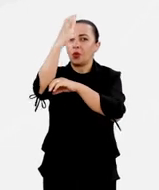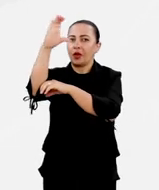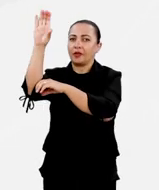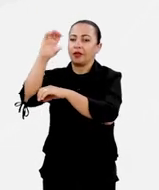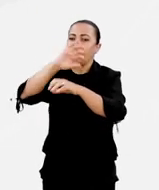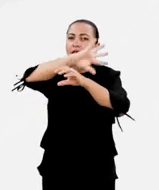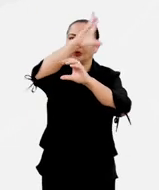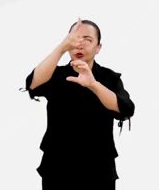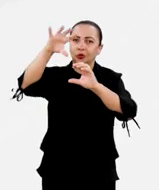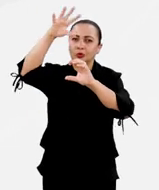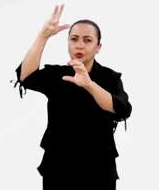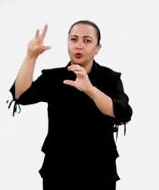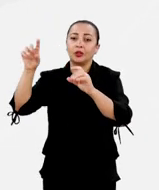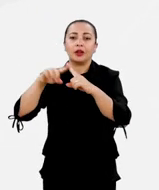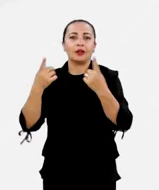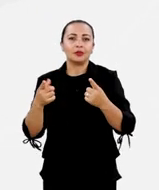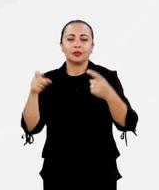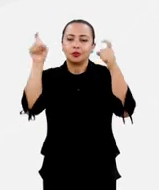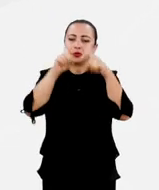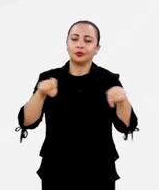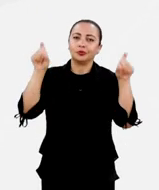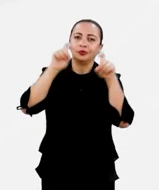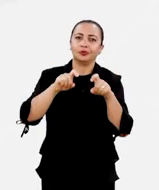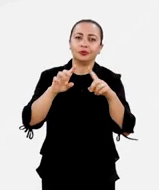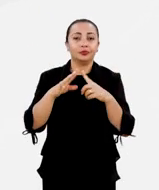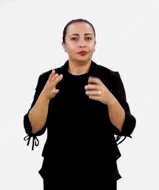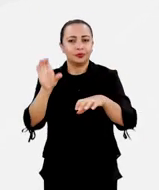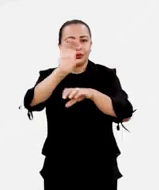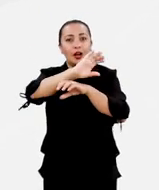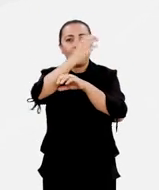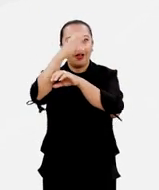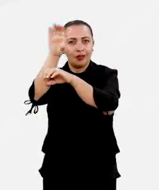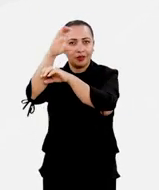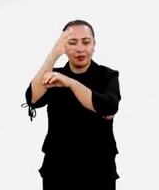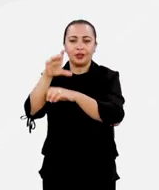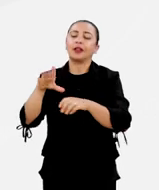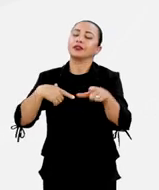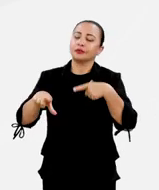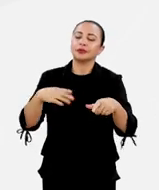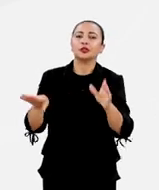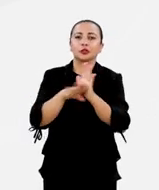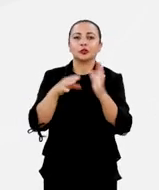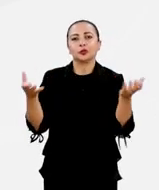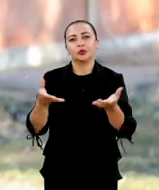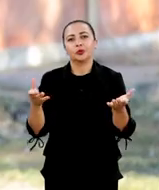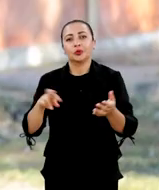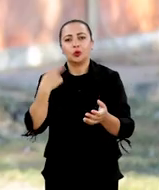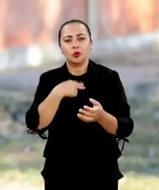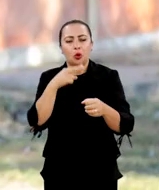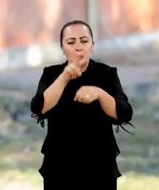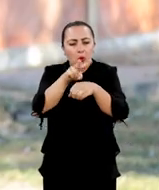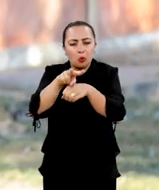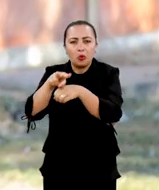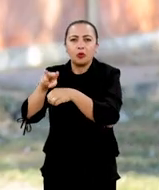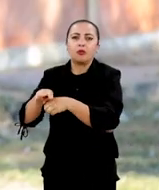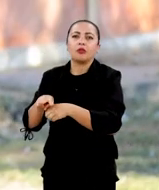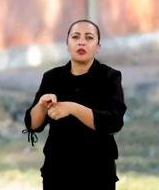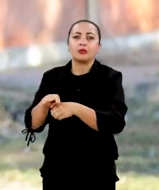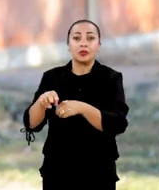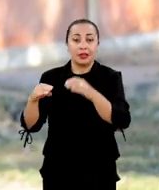dois radares ionosféricos, só que agora digital. E este radar funciona até hoje. Hoje, nós